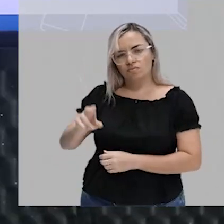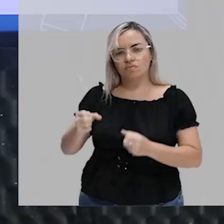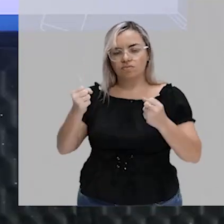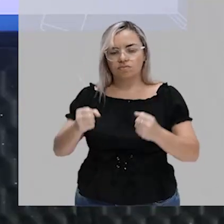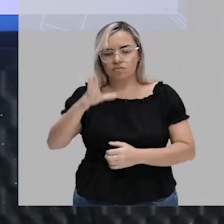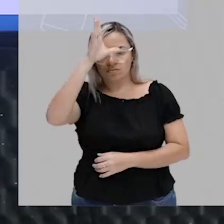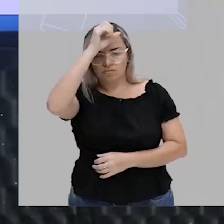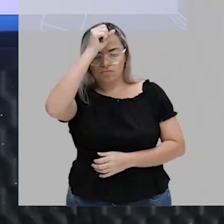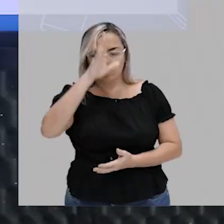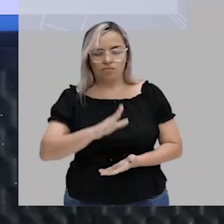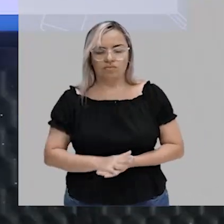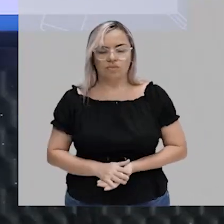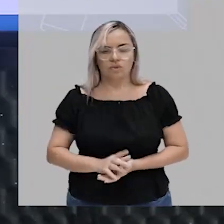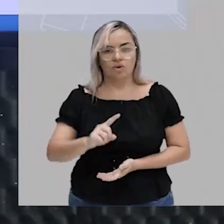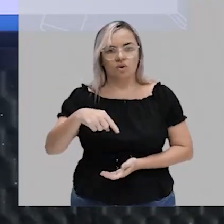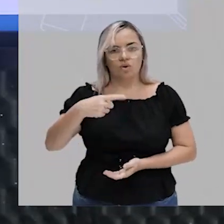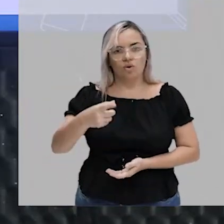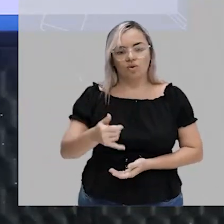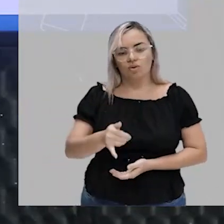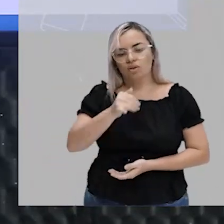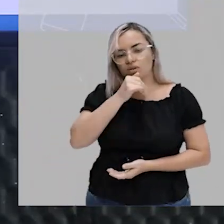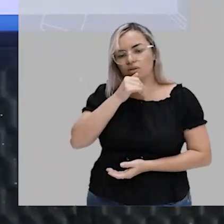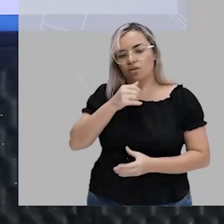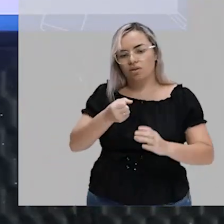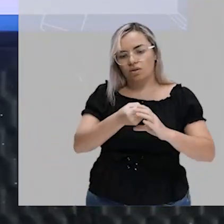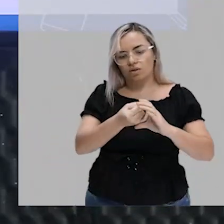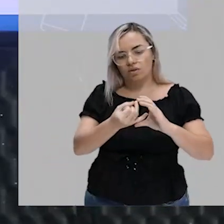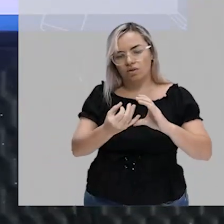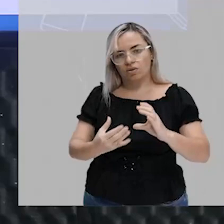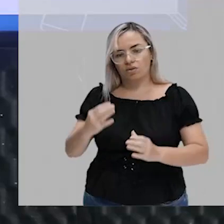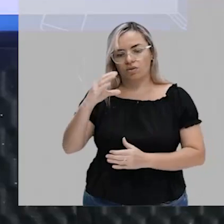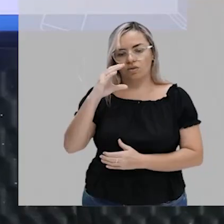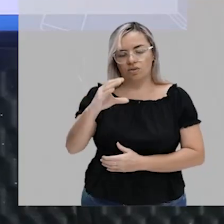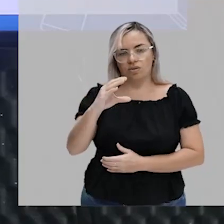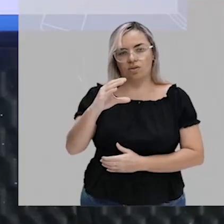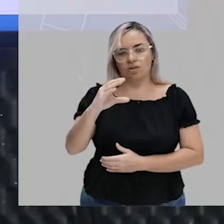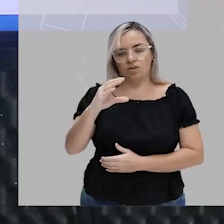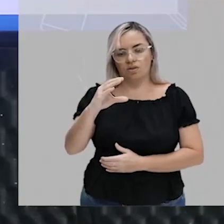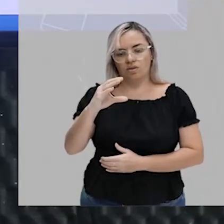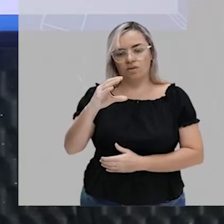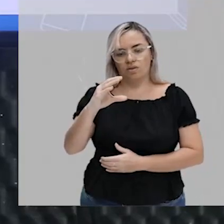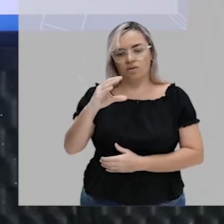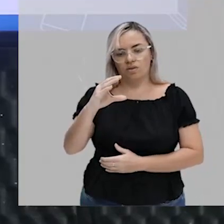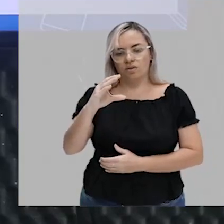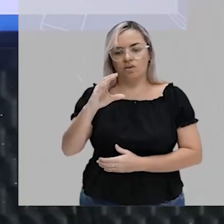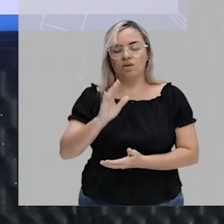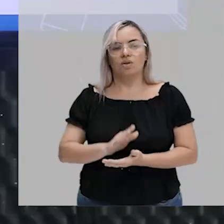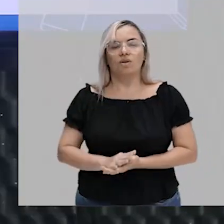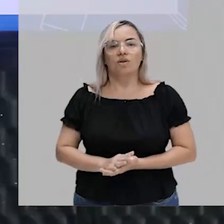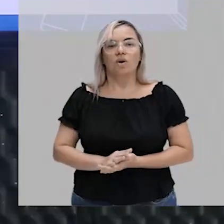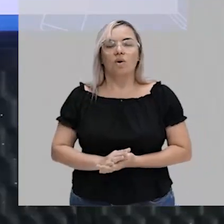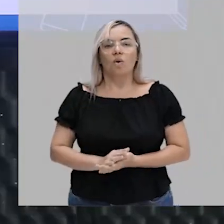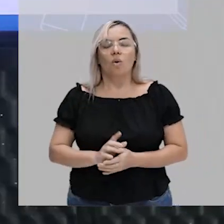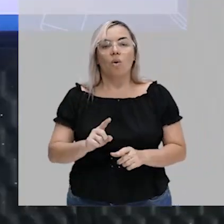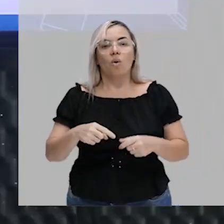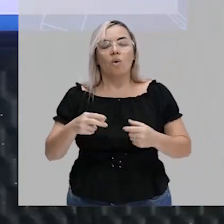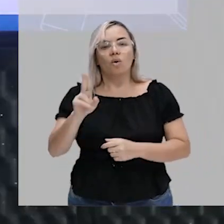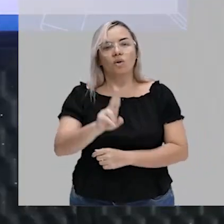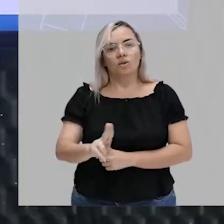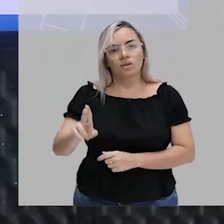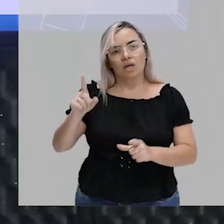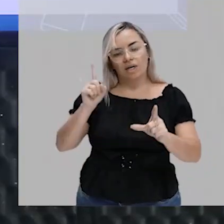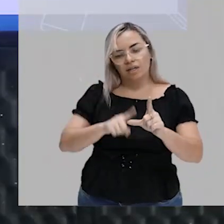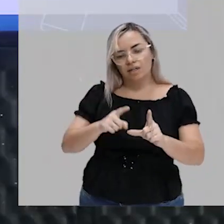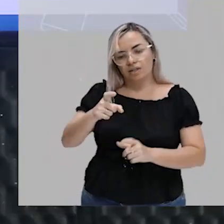exemplo? Olha só. Conjunto C, ele é formado por elementos X, tal que X